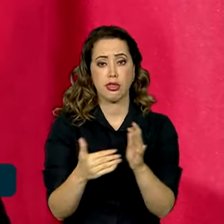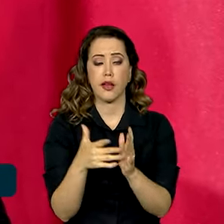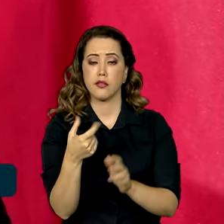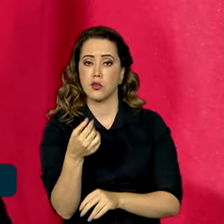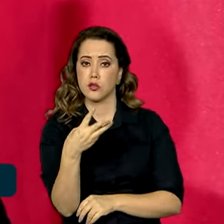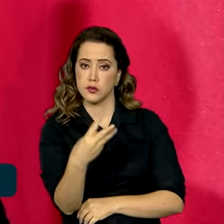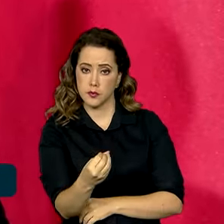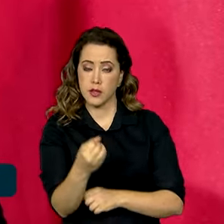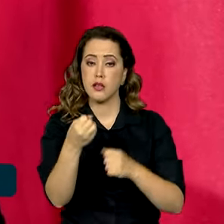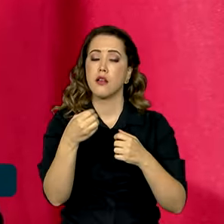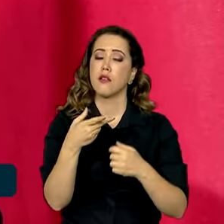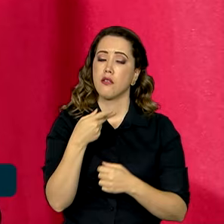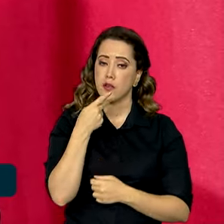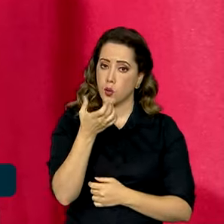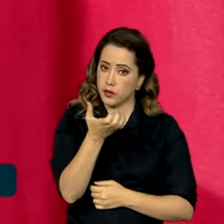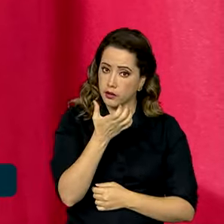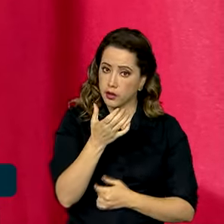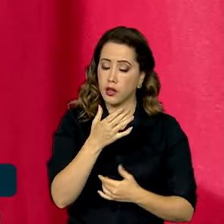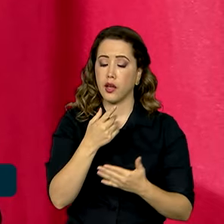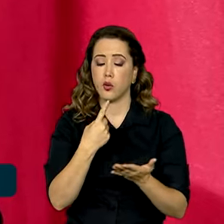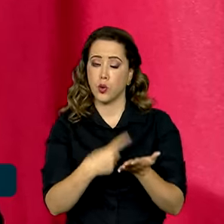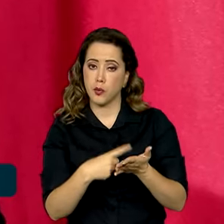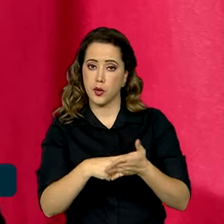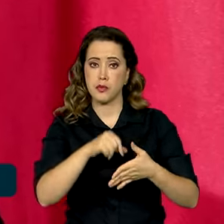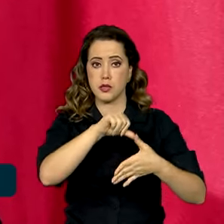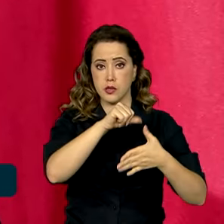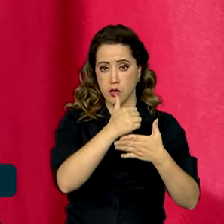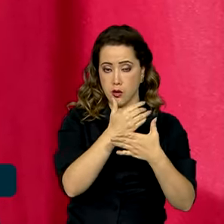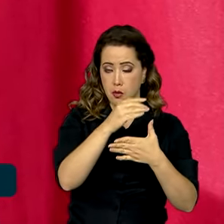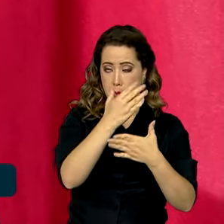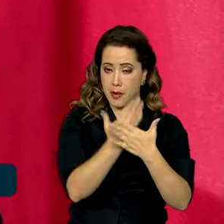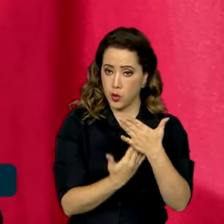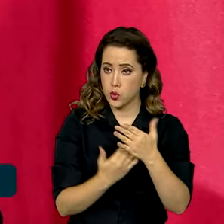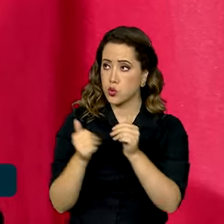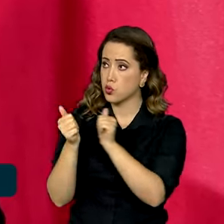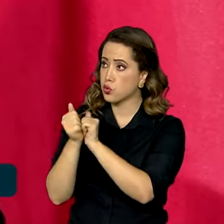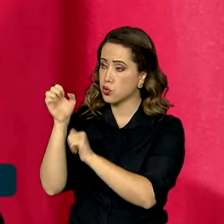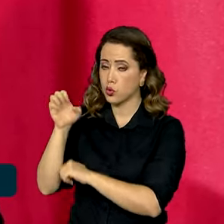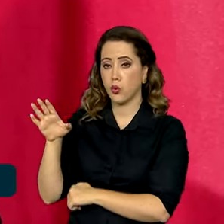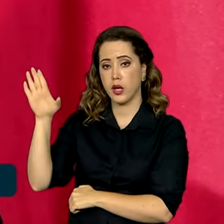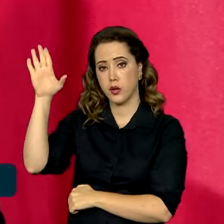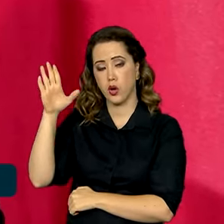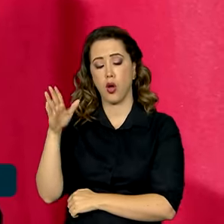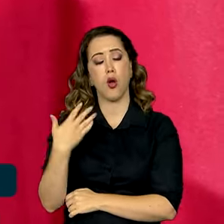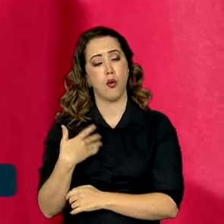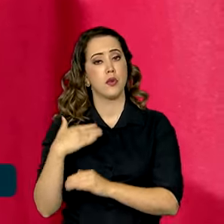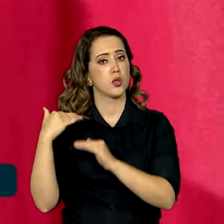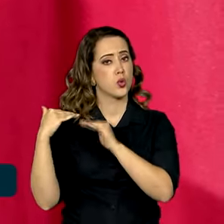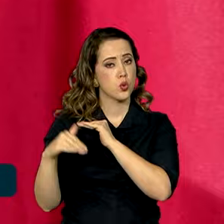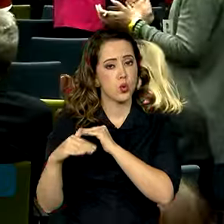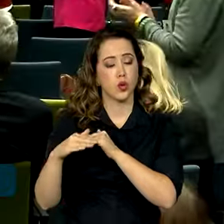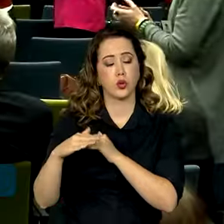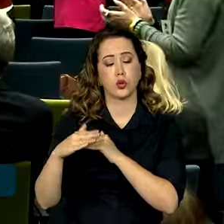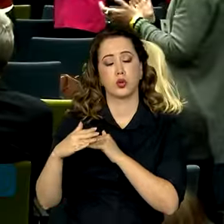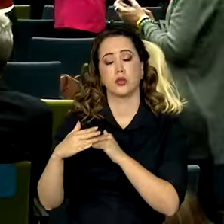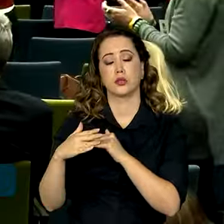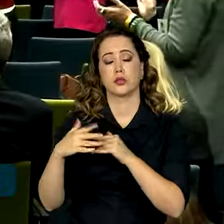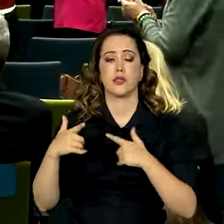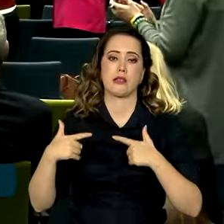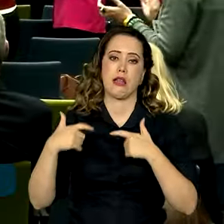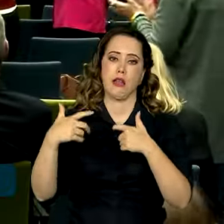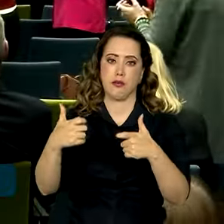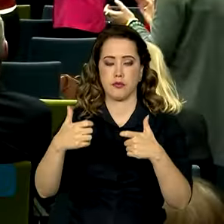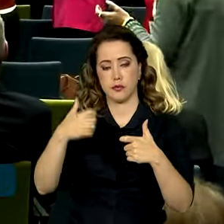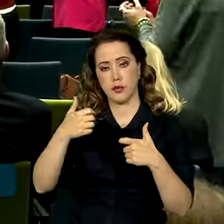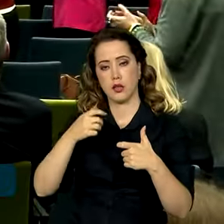acordo Mercosul-União Europeia e condenou as guerras entre Rússia e Ucrânia e entre Israel e o Hamas. Lula também